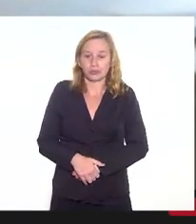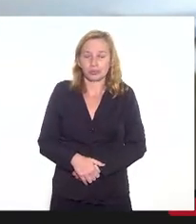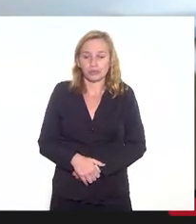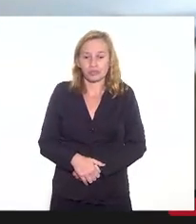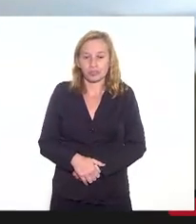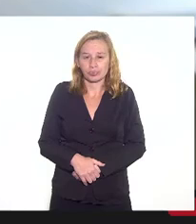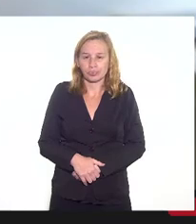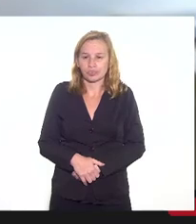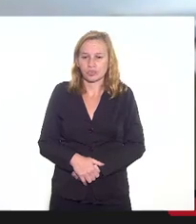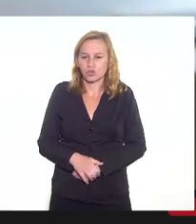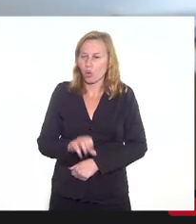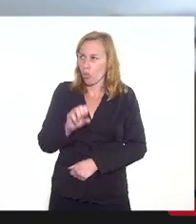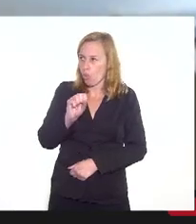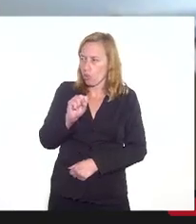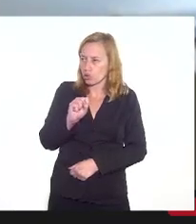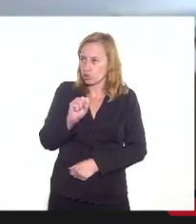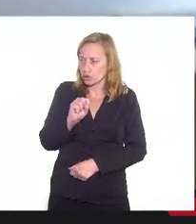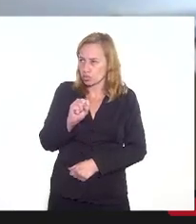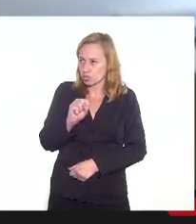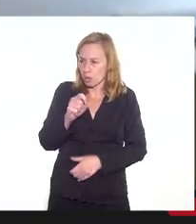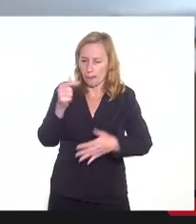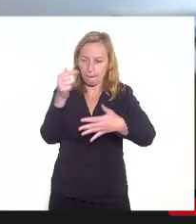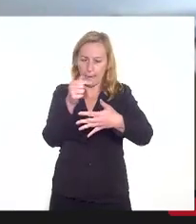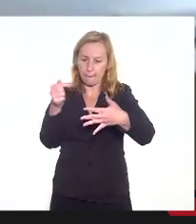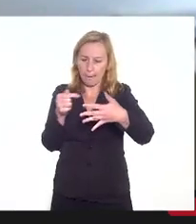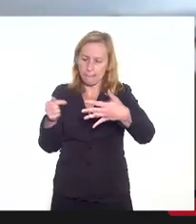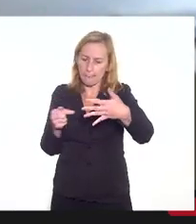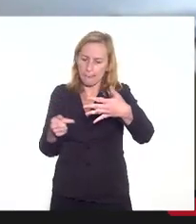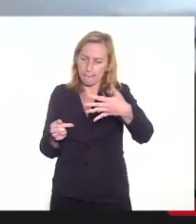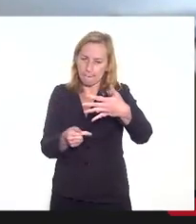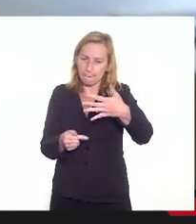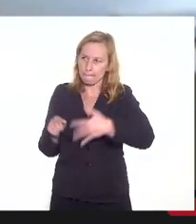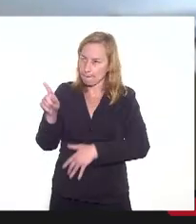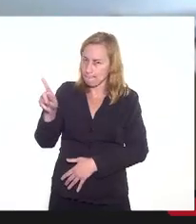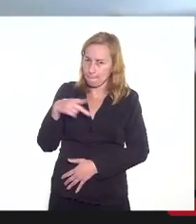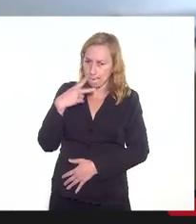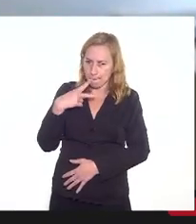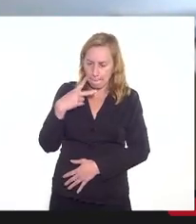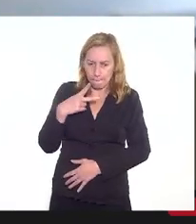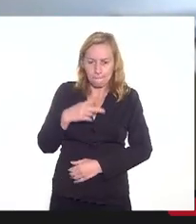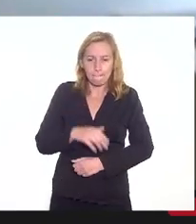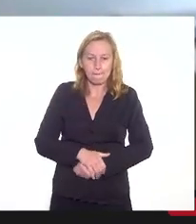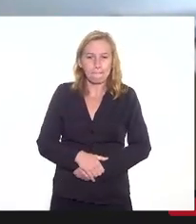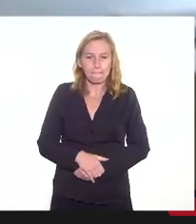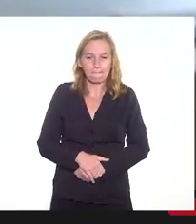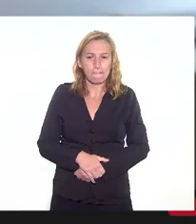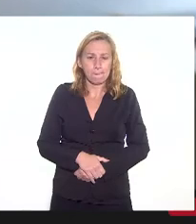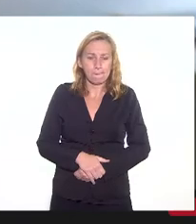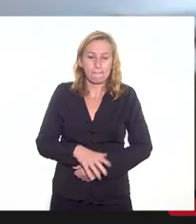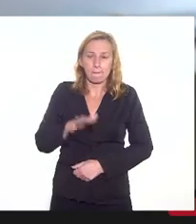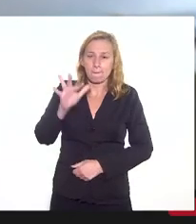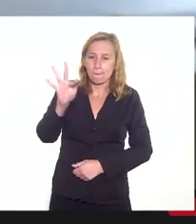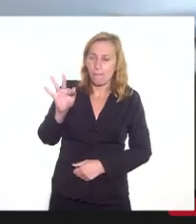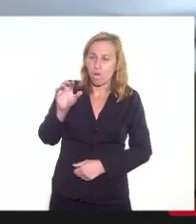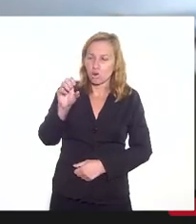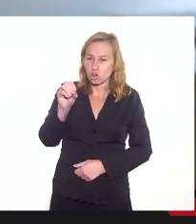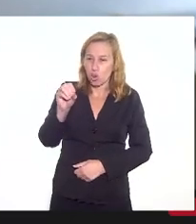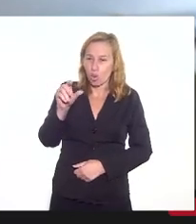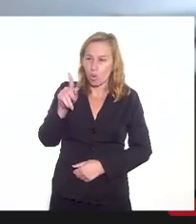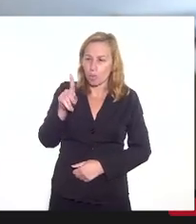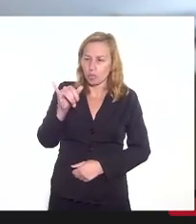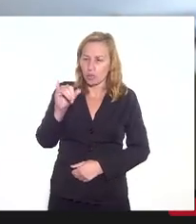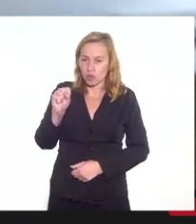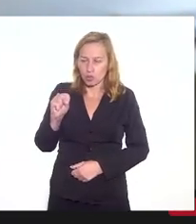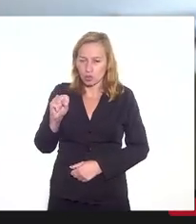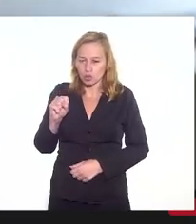esses oito tópicos que a gente chamou, e assim tem que ser chamado de medidas